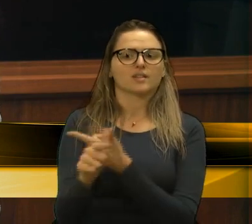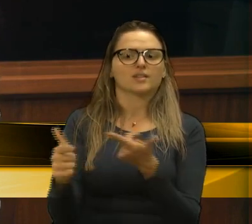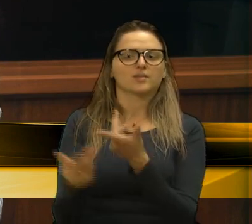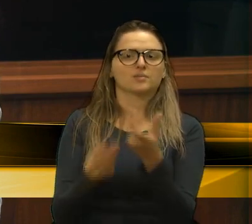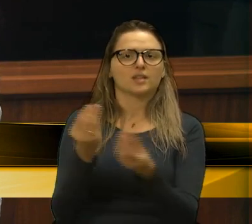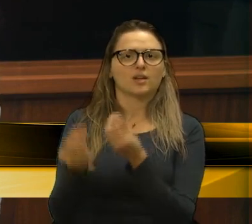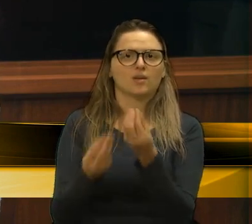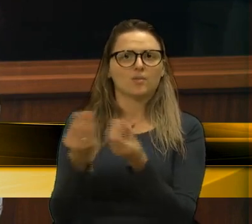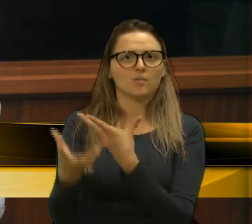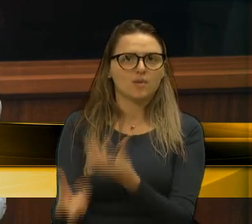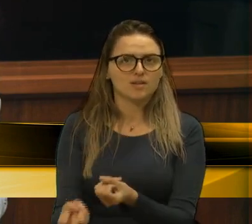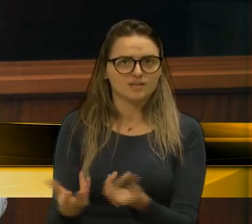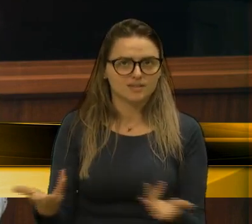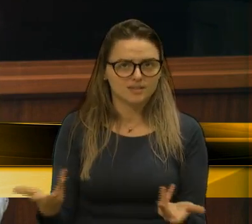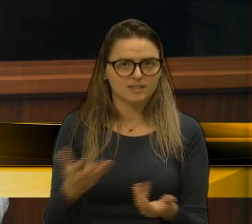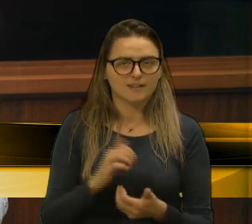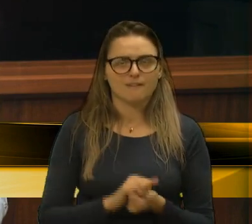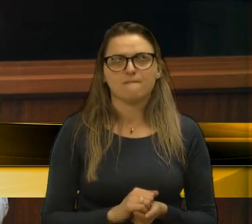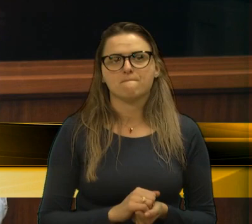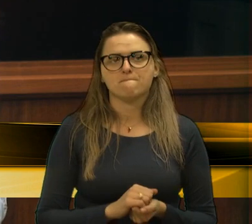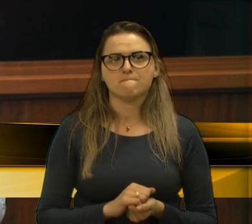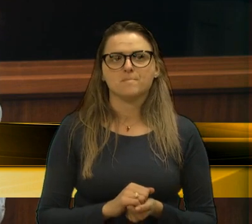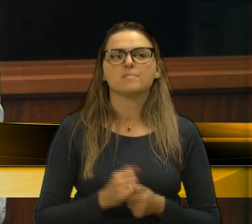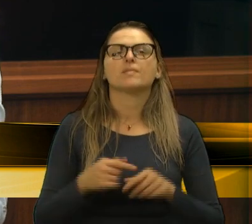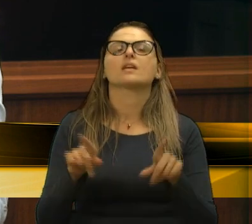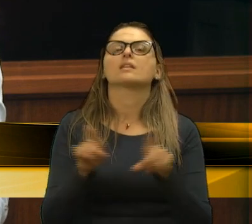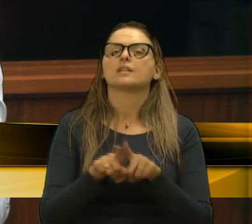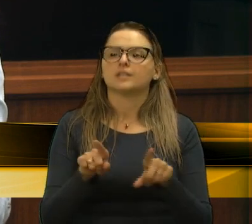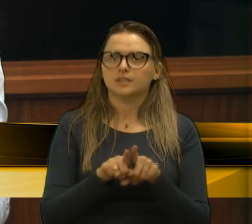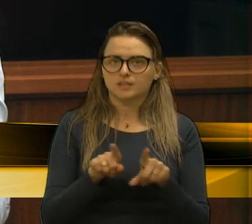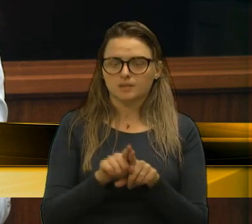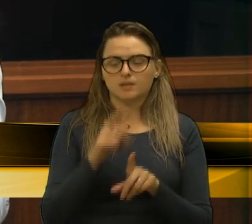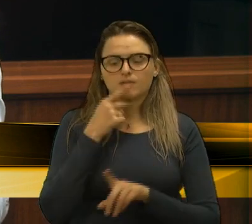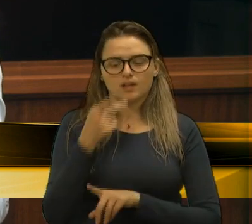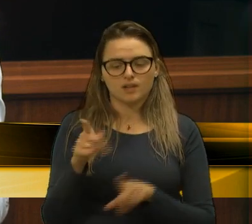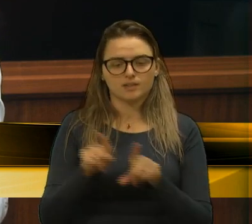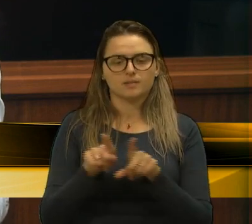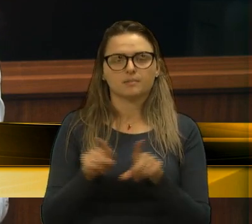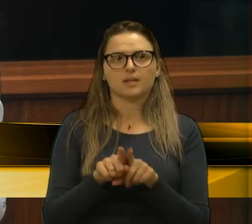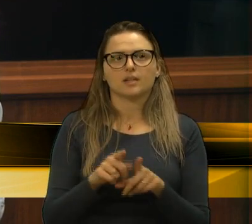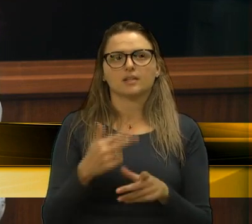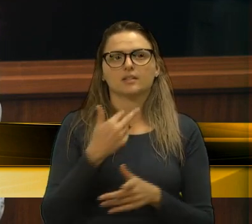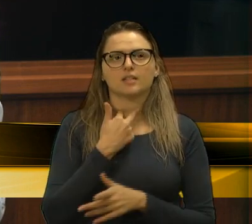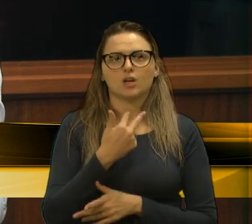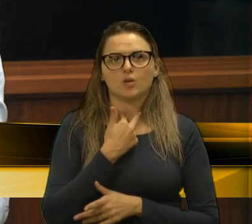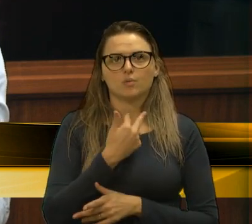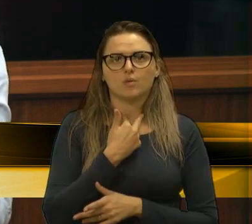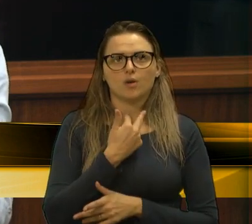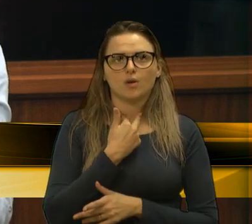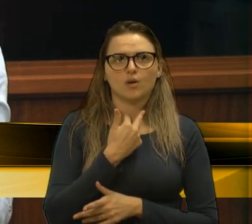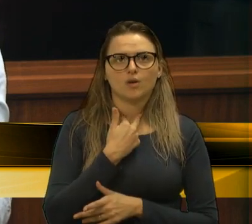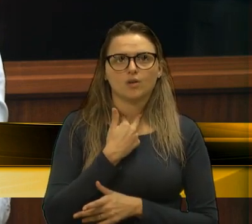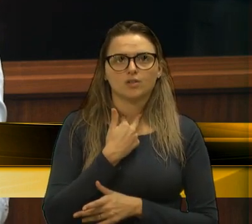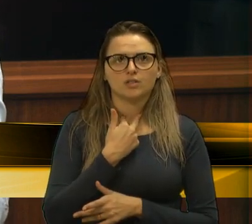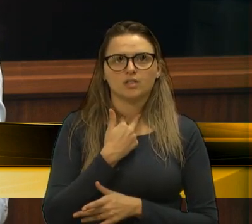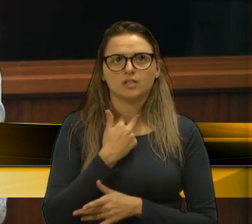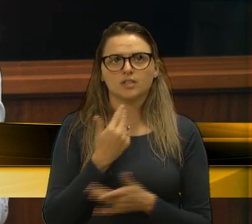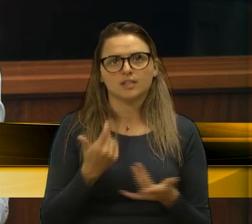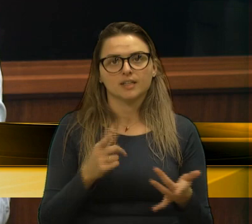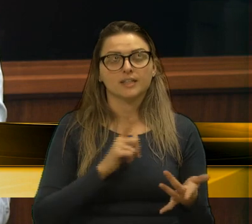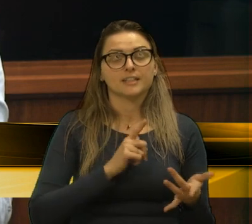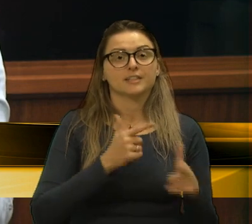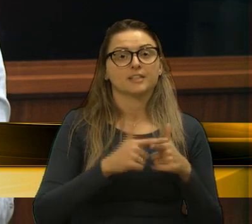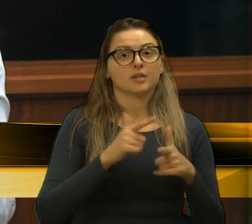forma. E também dizer que não dá para também agora retalhar os guardas municipais, como a gente tem visto.